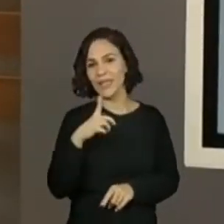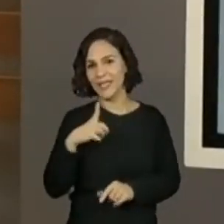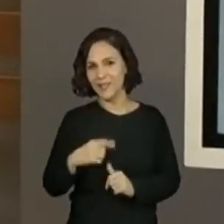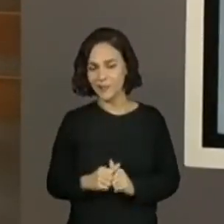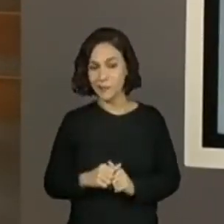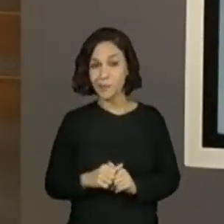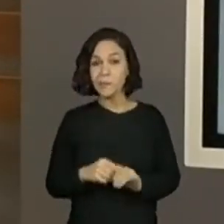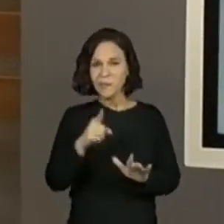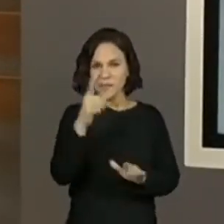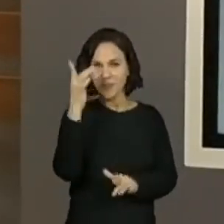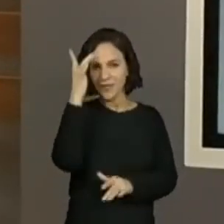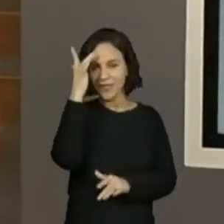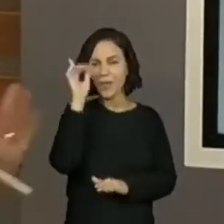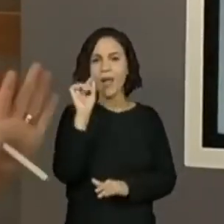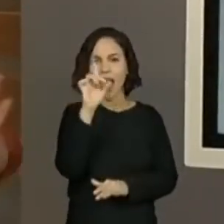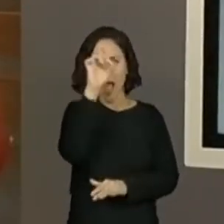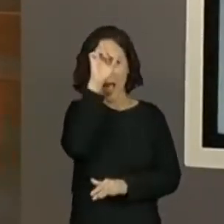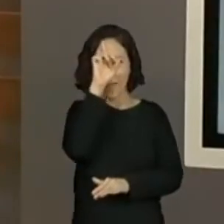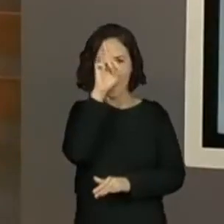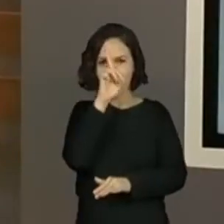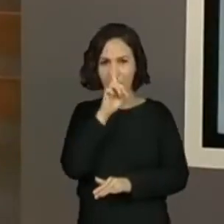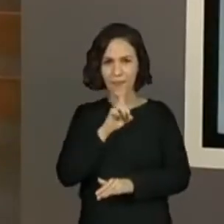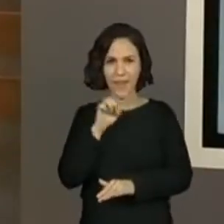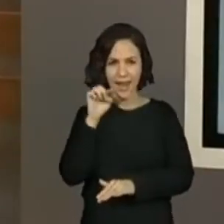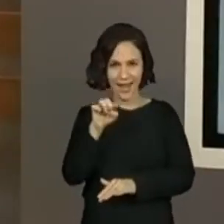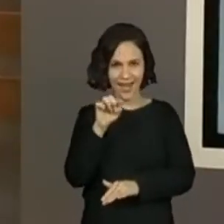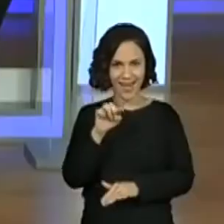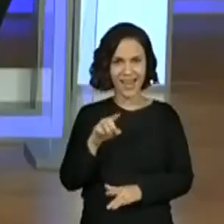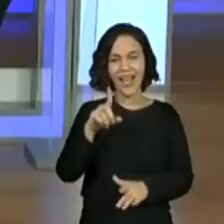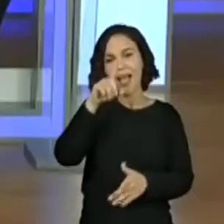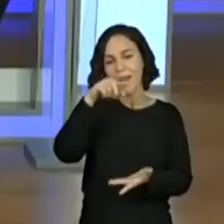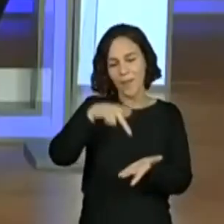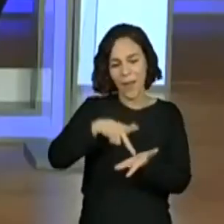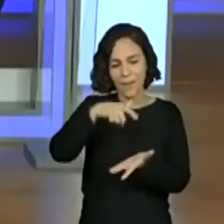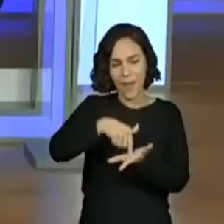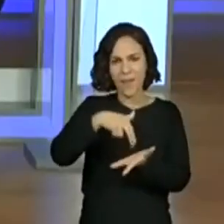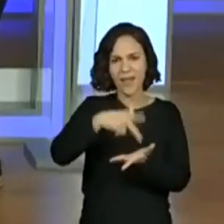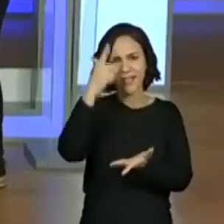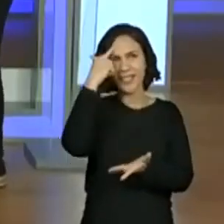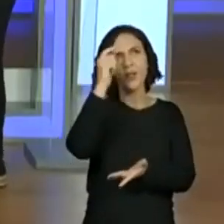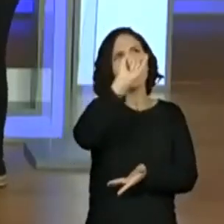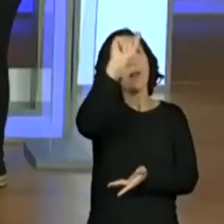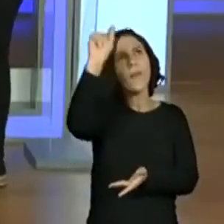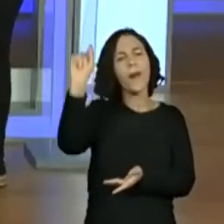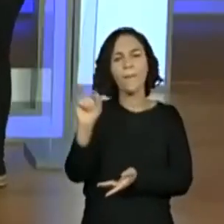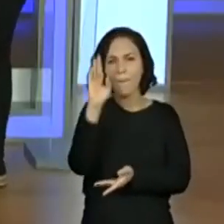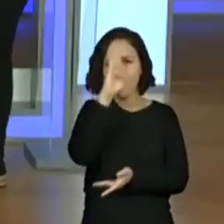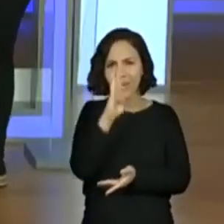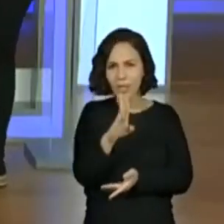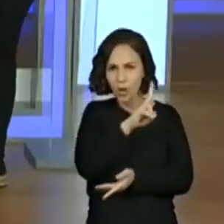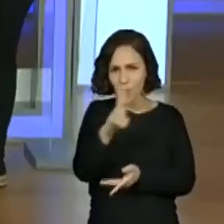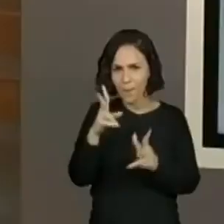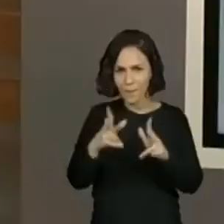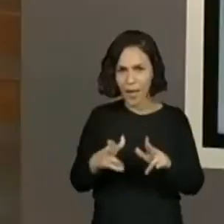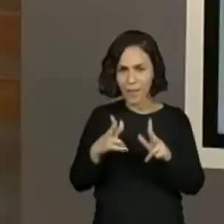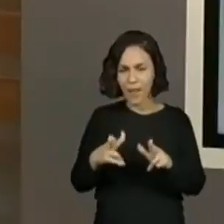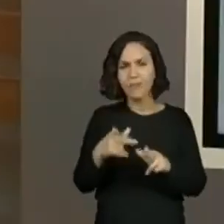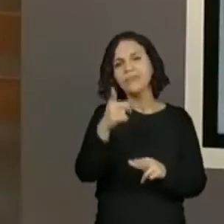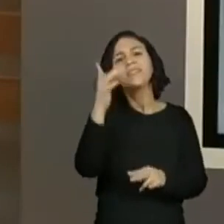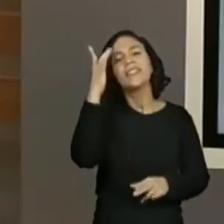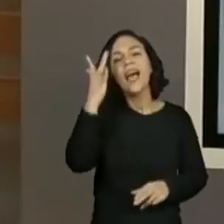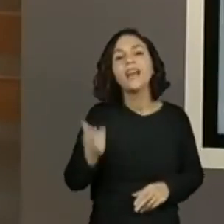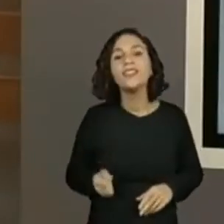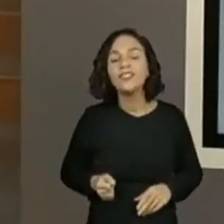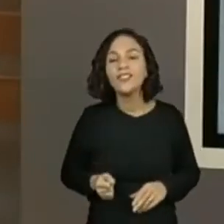amarelinha é amarelinha em todo lugar? O você acha, professora Kelly? Eu acredito que não, professora Viviane. Não. E você? Não.